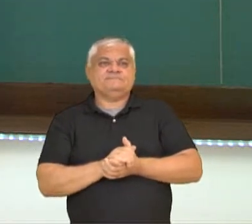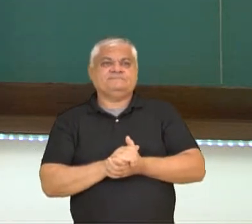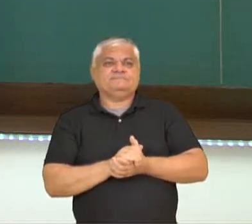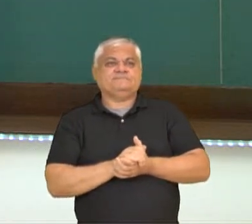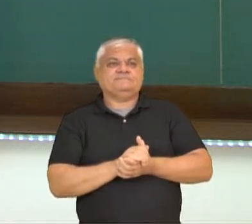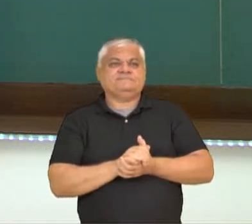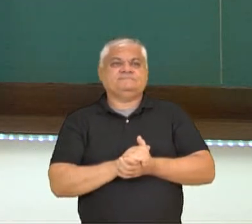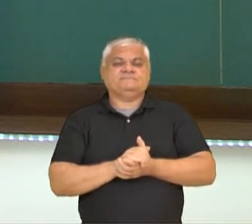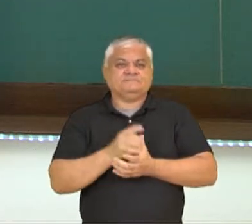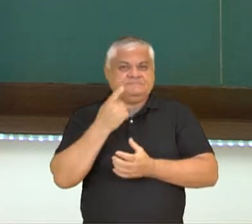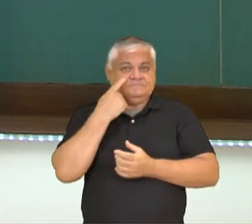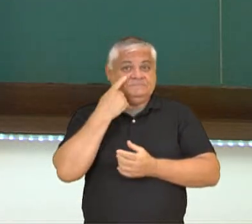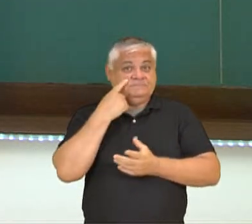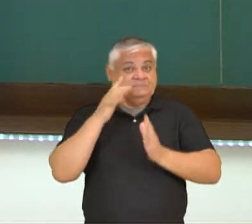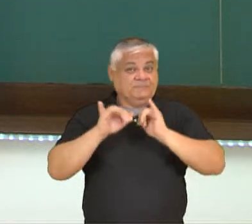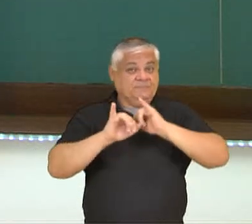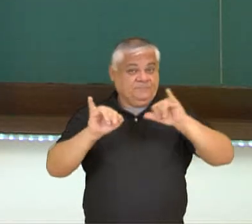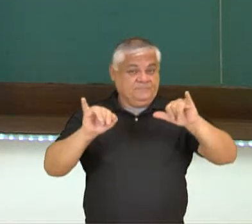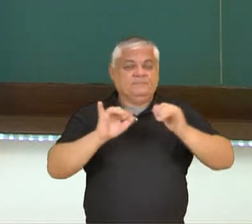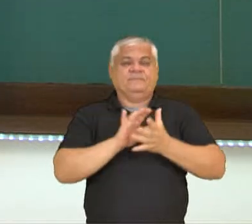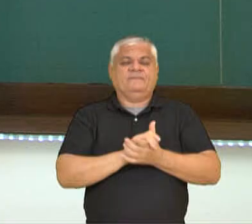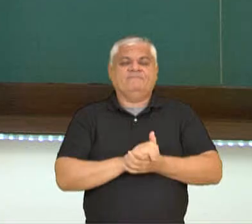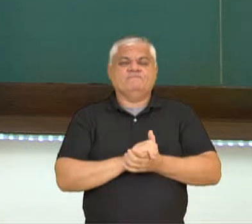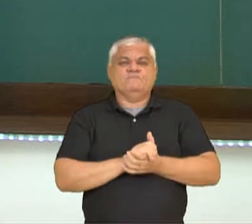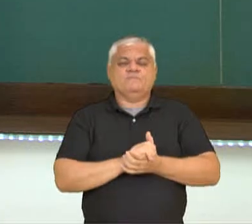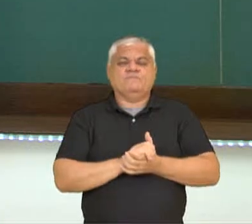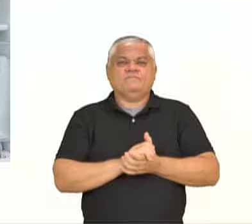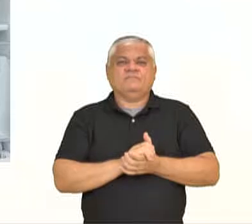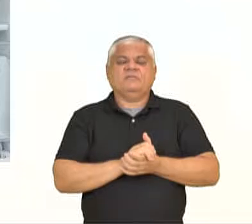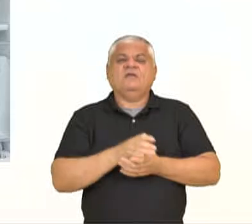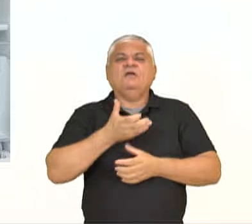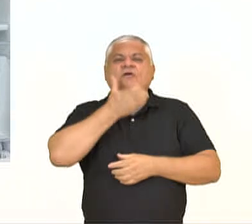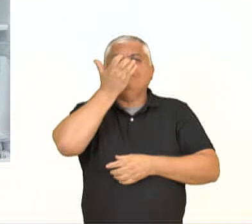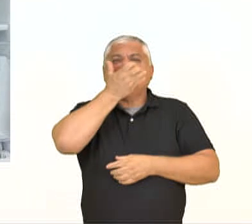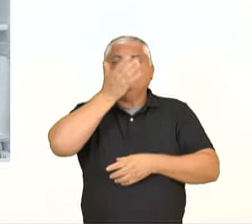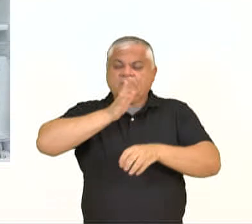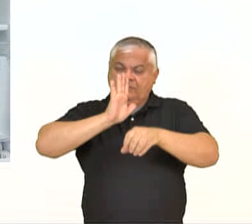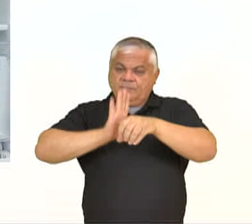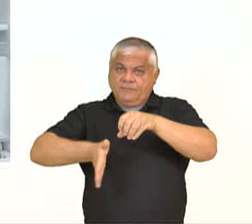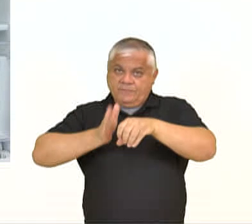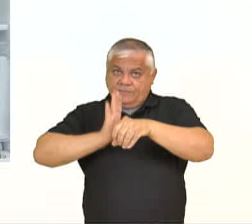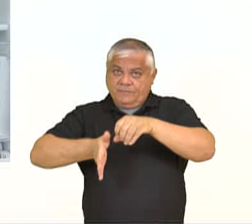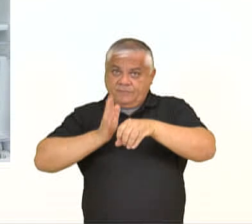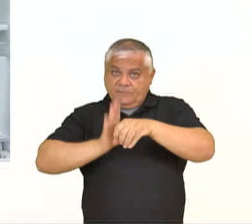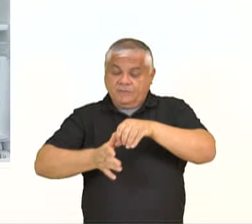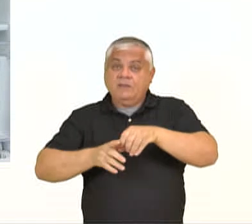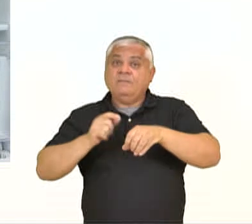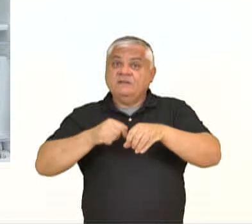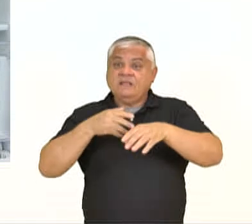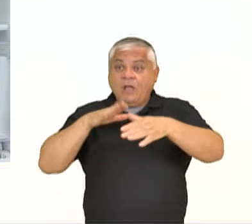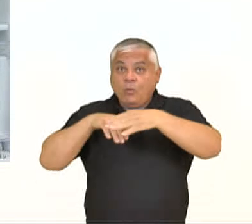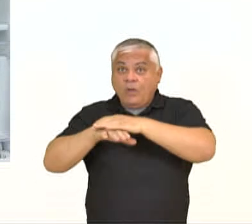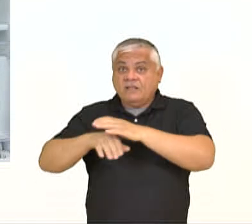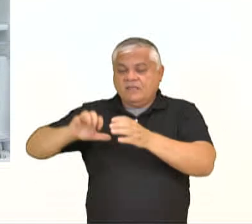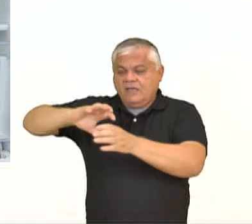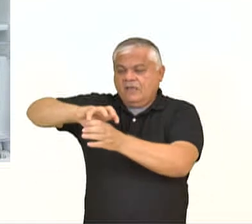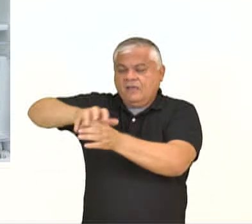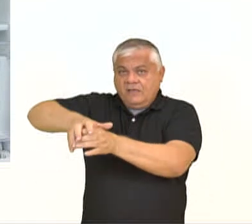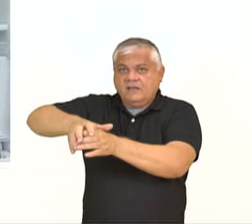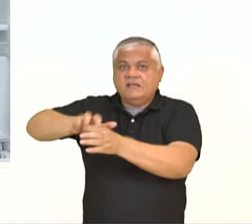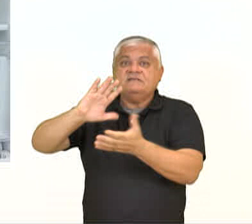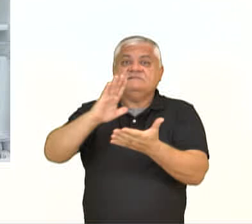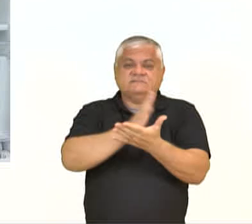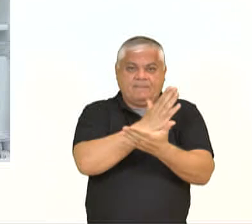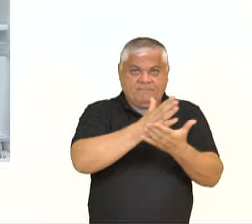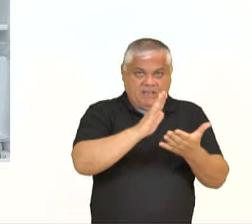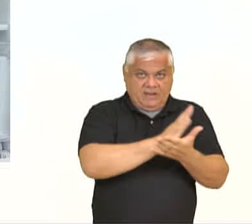Olha só essa notícia que diz, frutas cortadas devem ser guardadas em potes de forma separada. Então, se